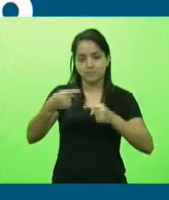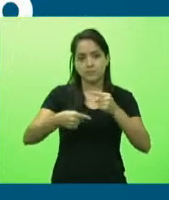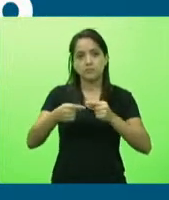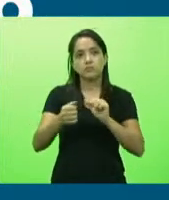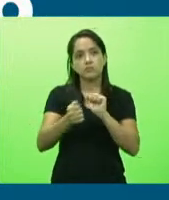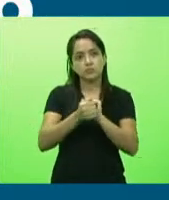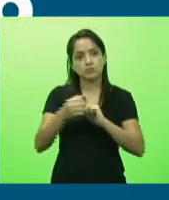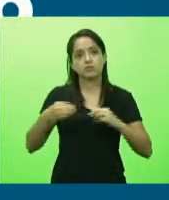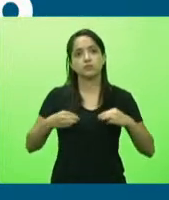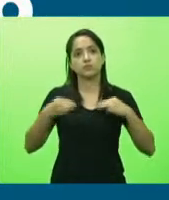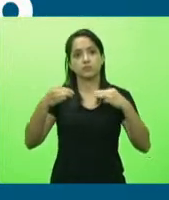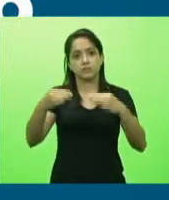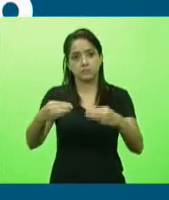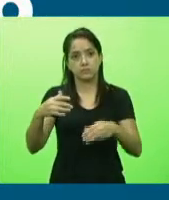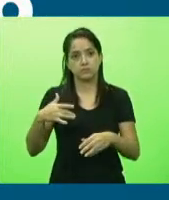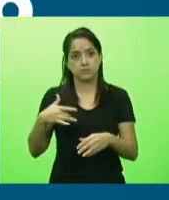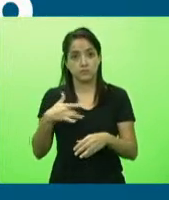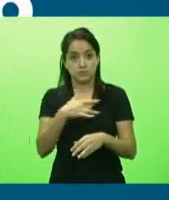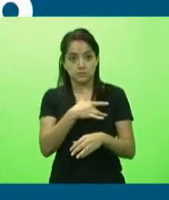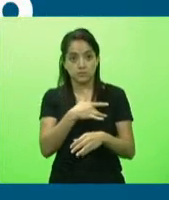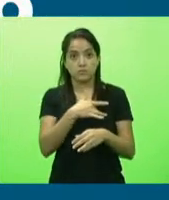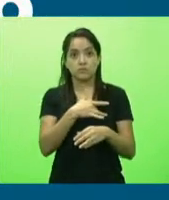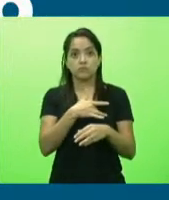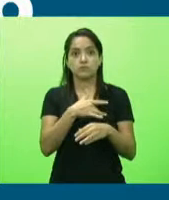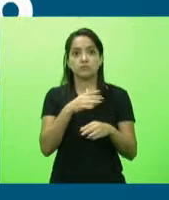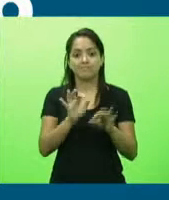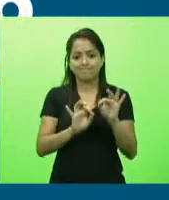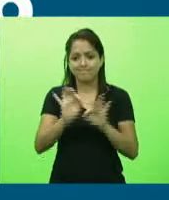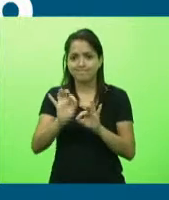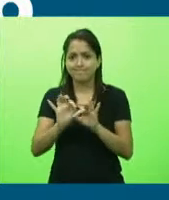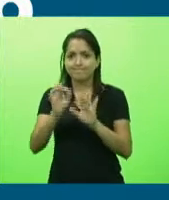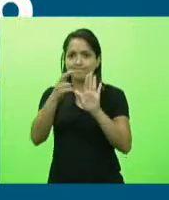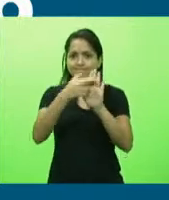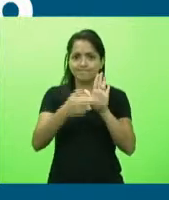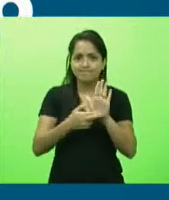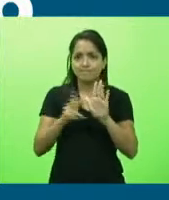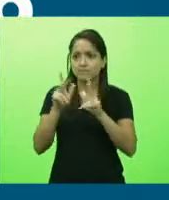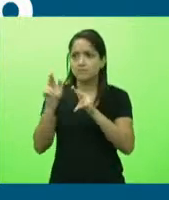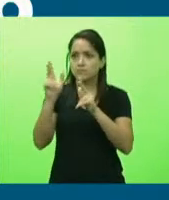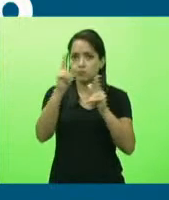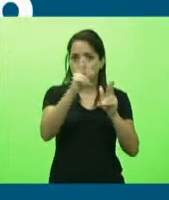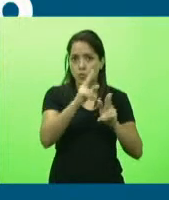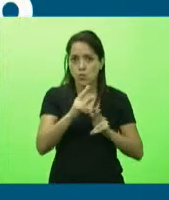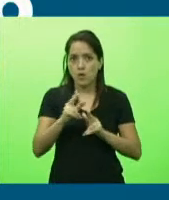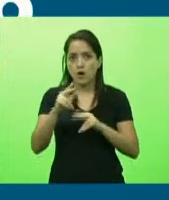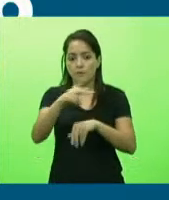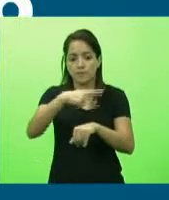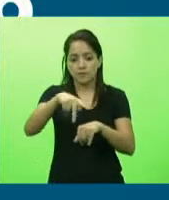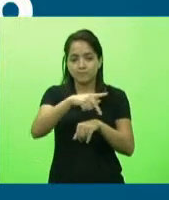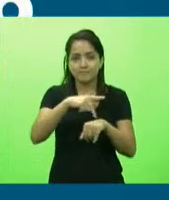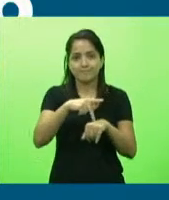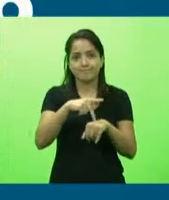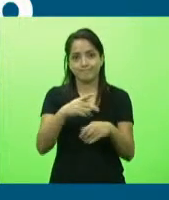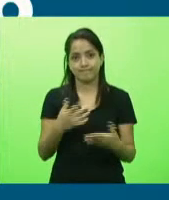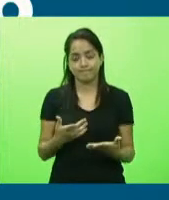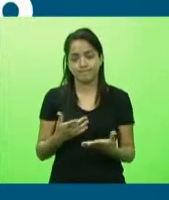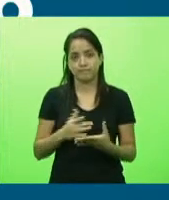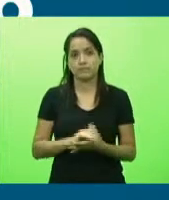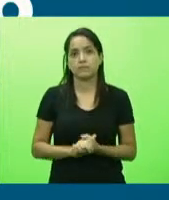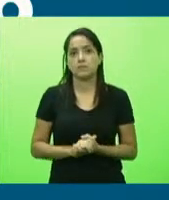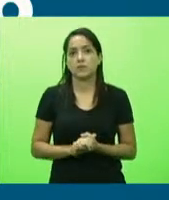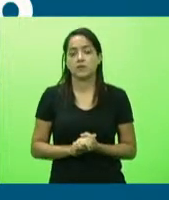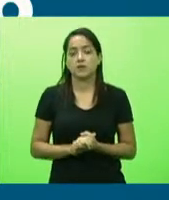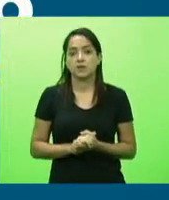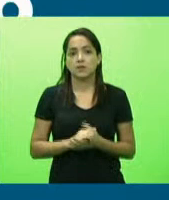Saúde que a gente tem que ter uma métrica que seja igual para todo o país para que não se crie distorções como essas então